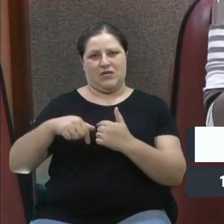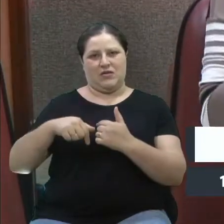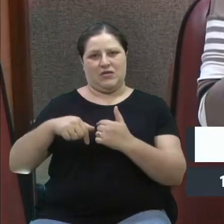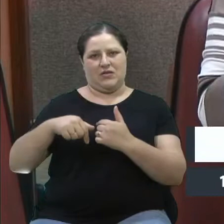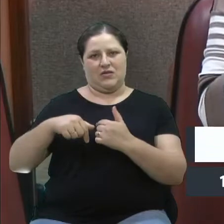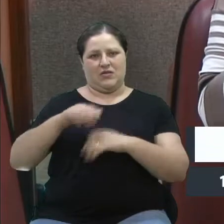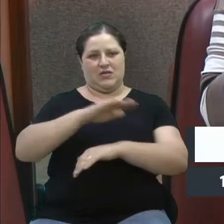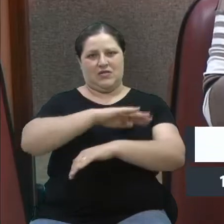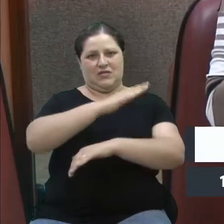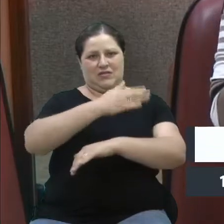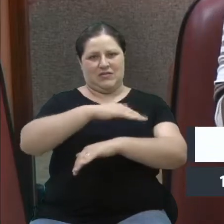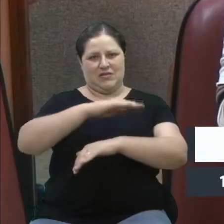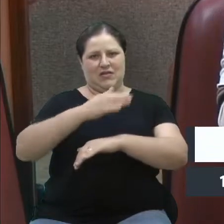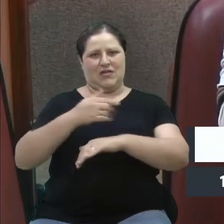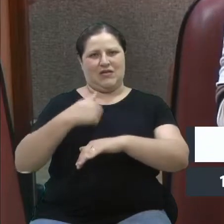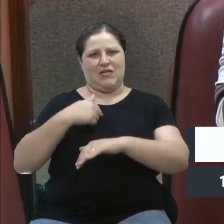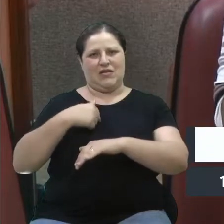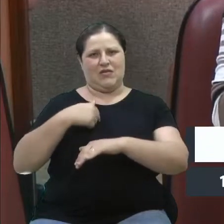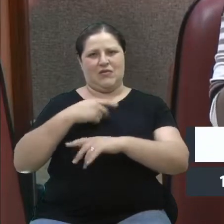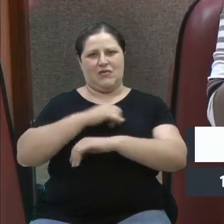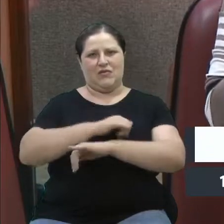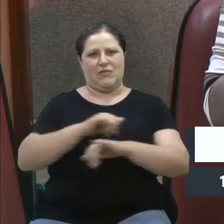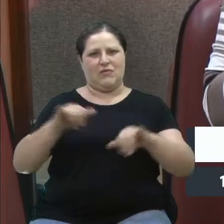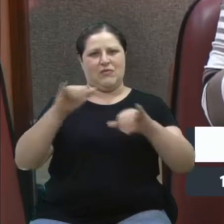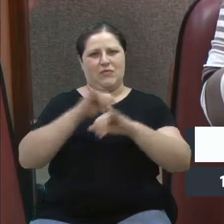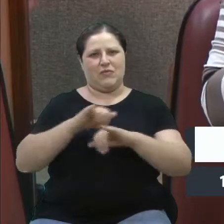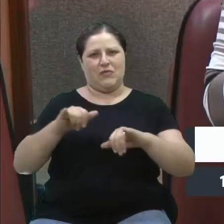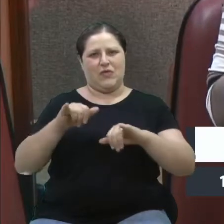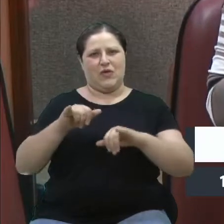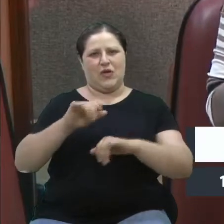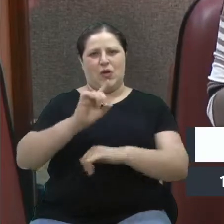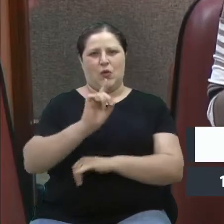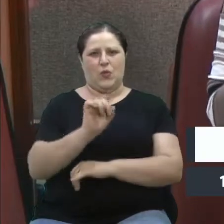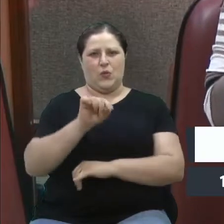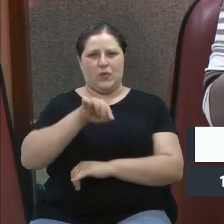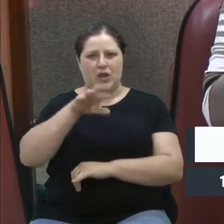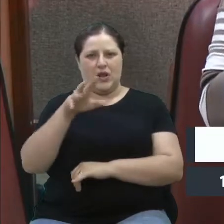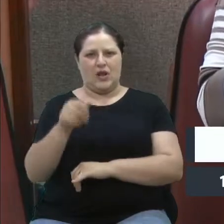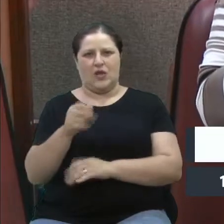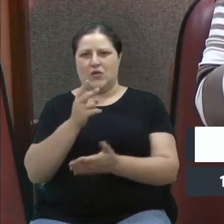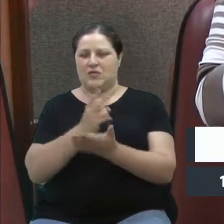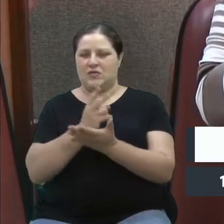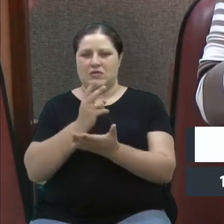Serra, falando para cerca de um milhão de telespectadores todos os meio-dia.